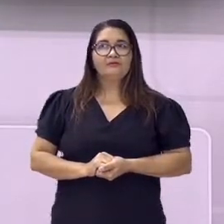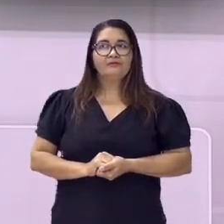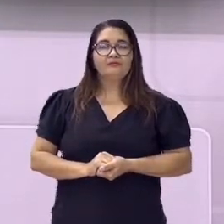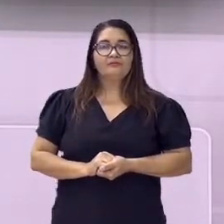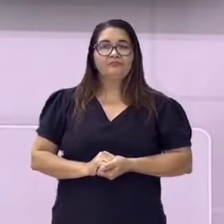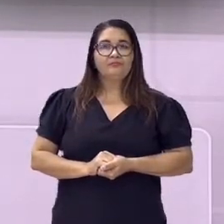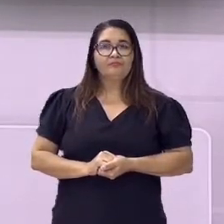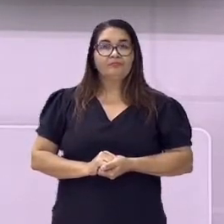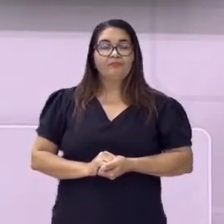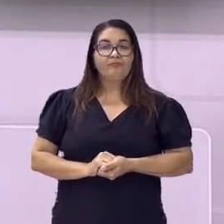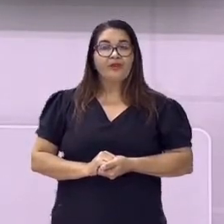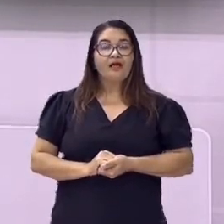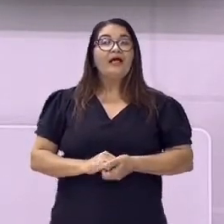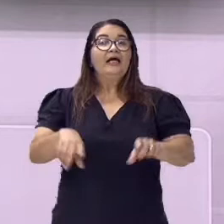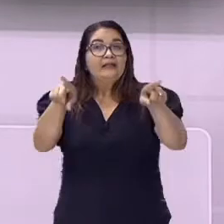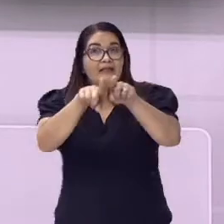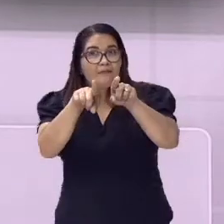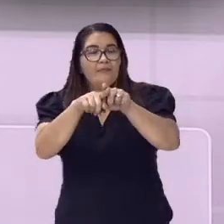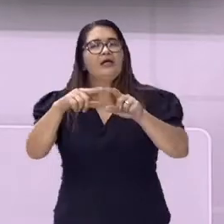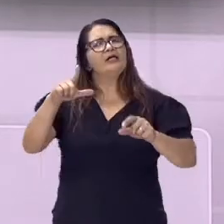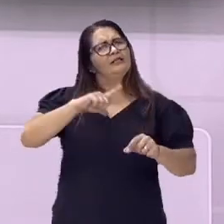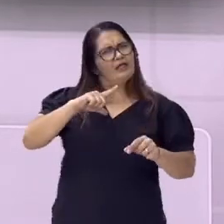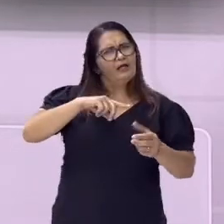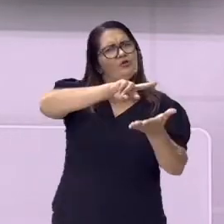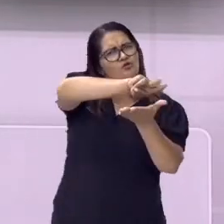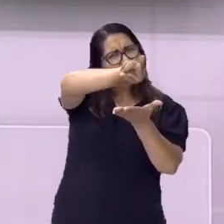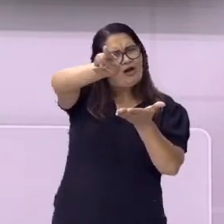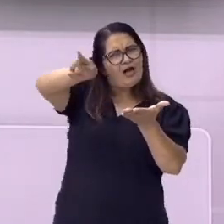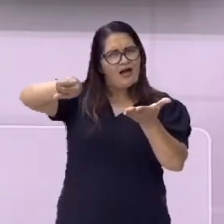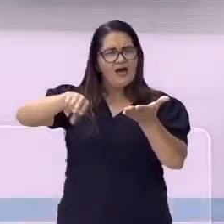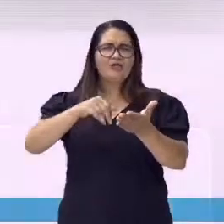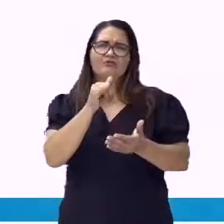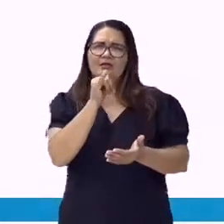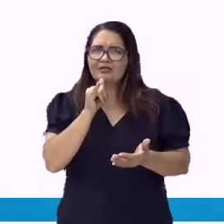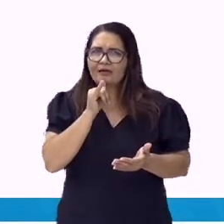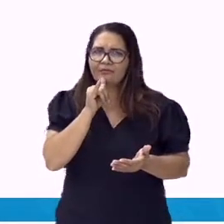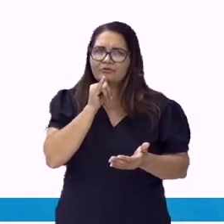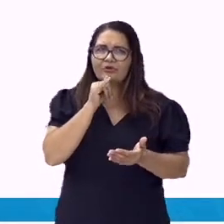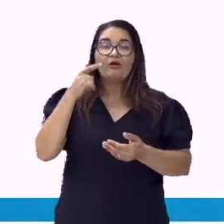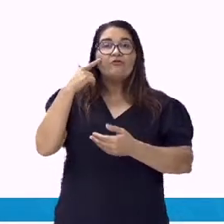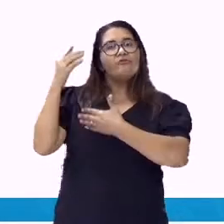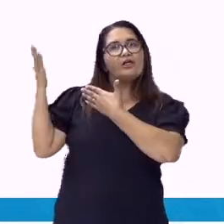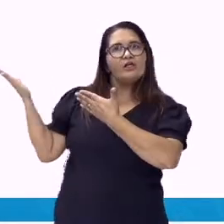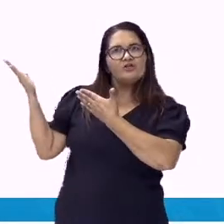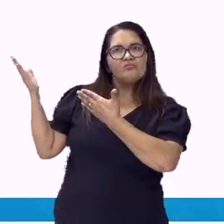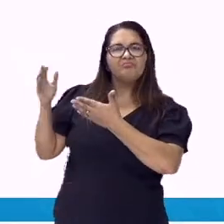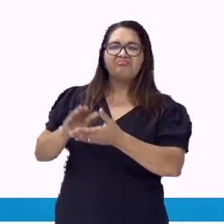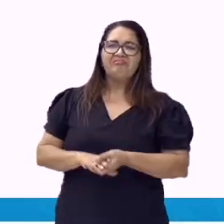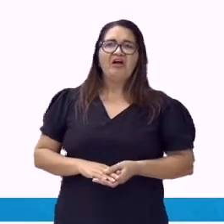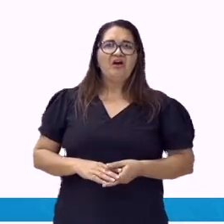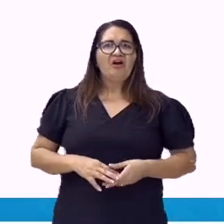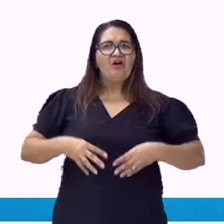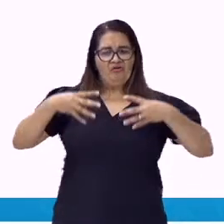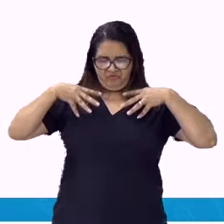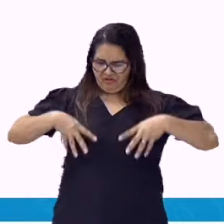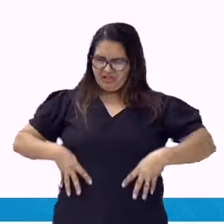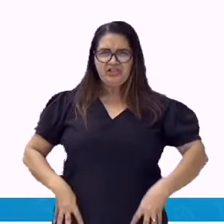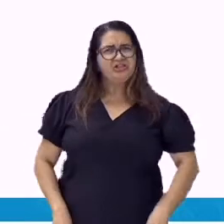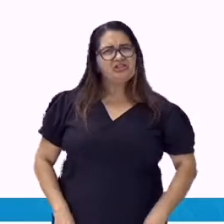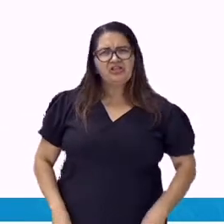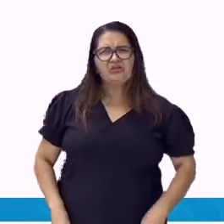Temos aqui outros exemplos. Nenhum vestido serviu na Luísa.